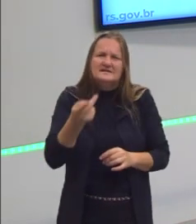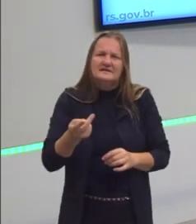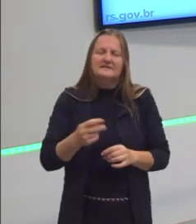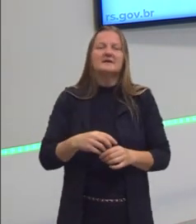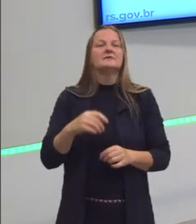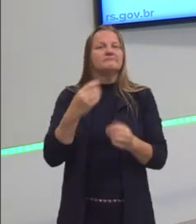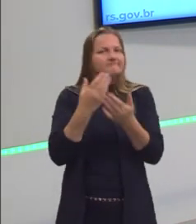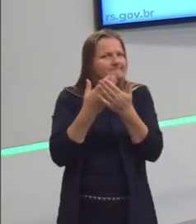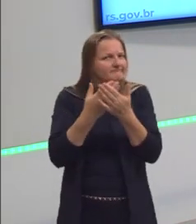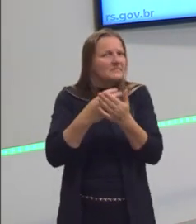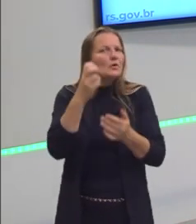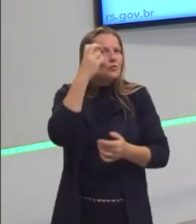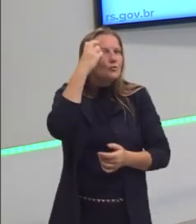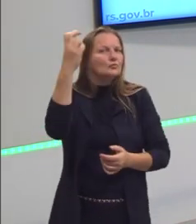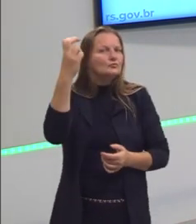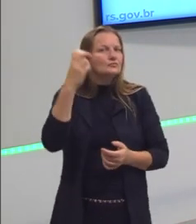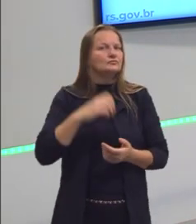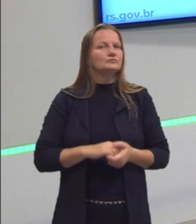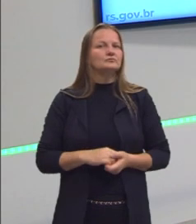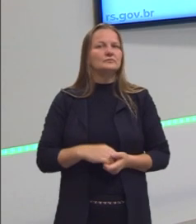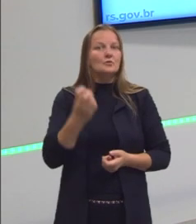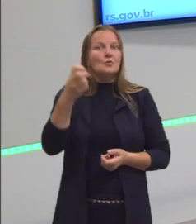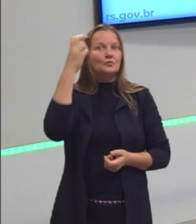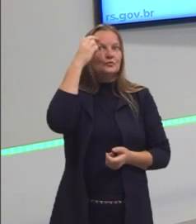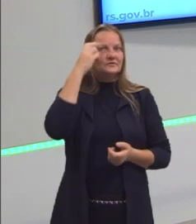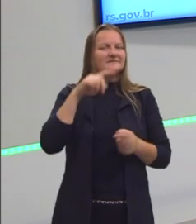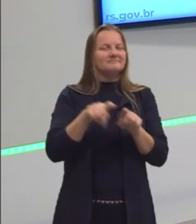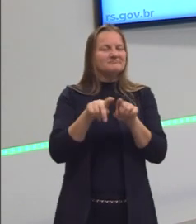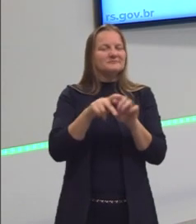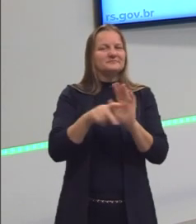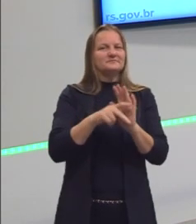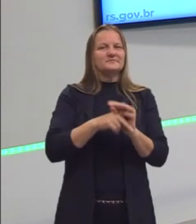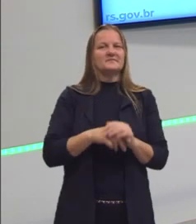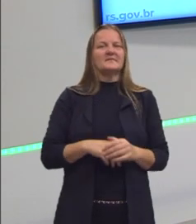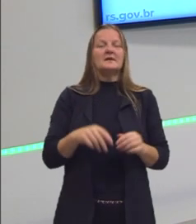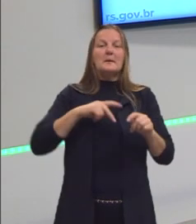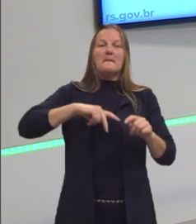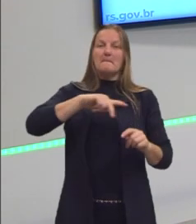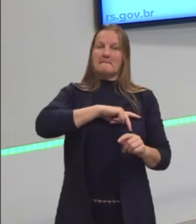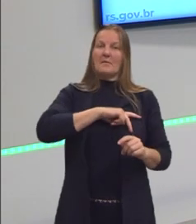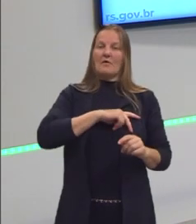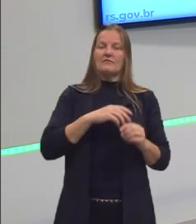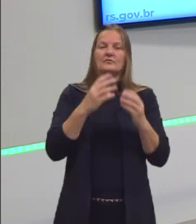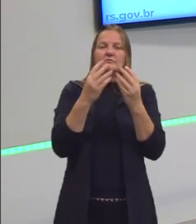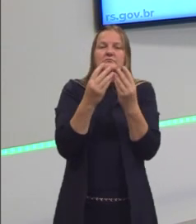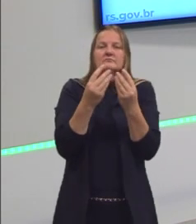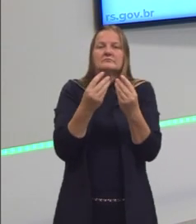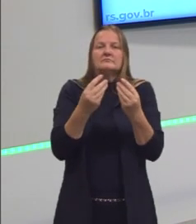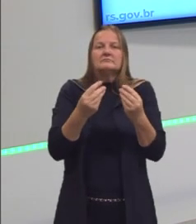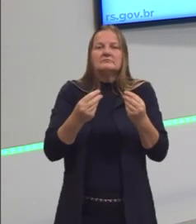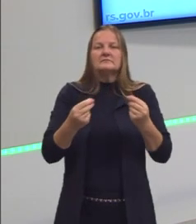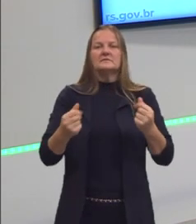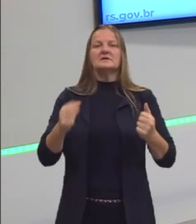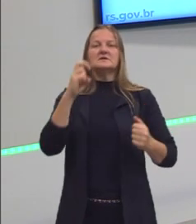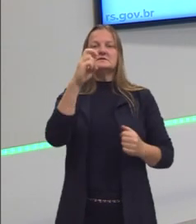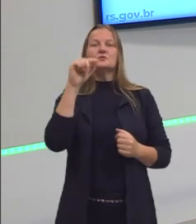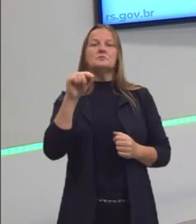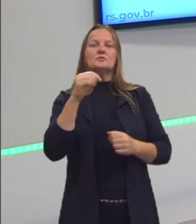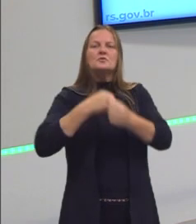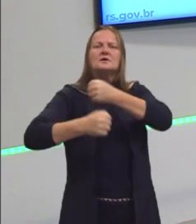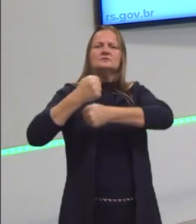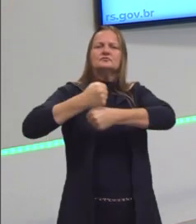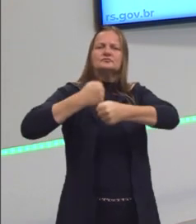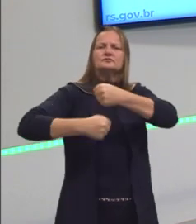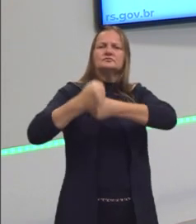parte da nossa cultura. E esses povos do sambaquí foram desaparecendo cerca de 5 mil anos atrás.